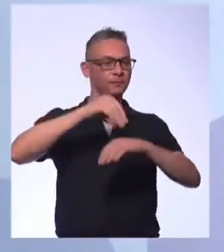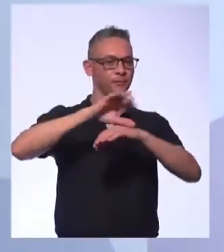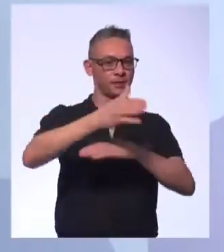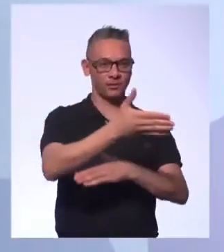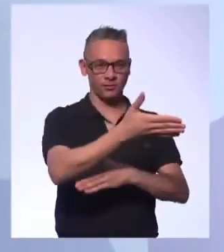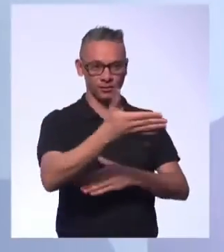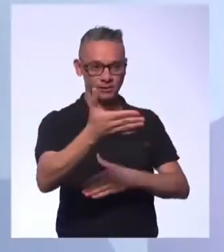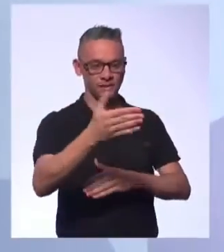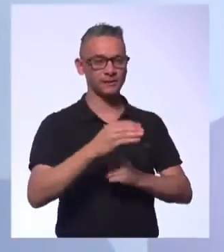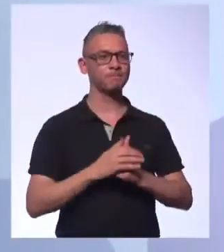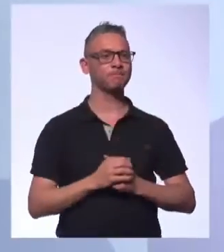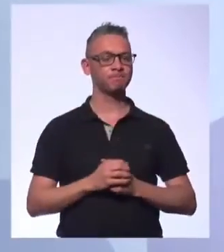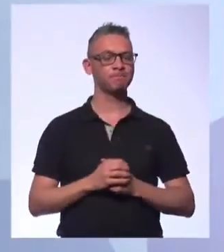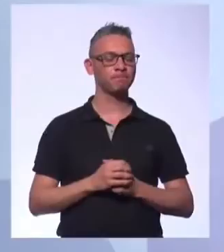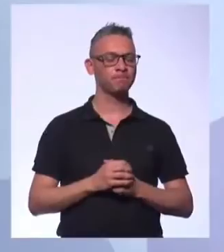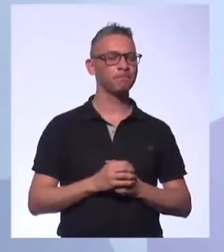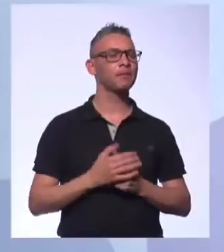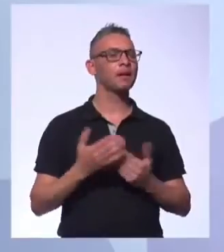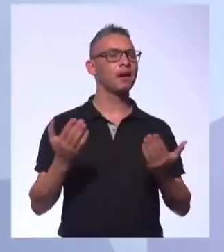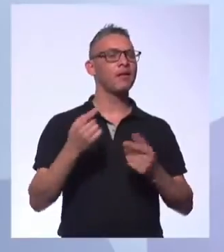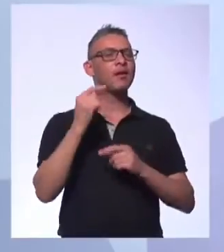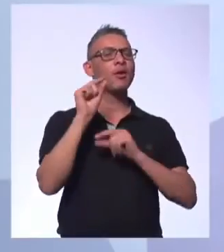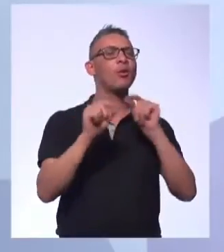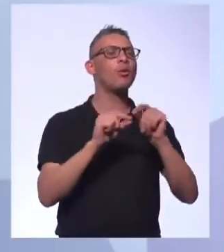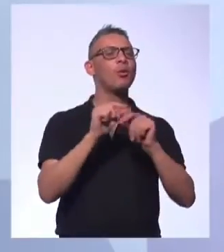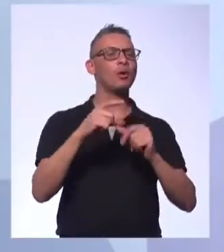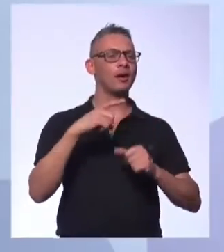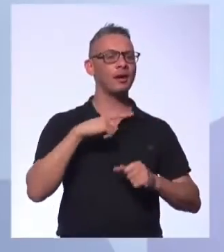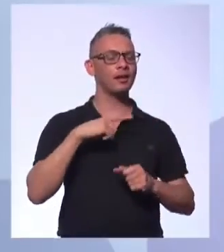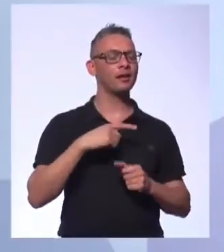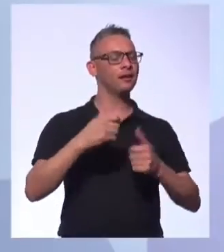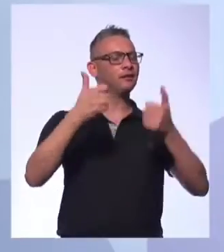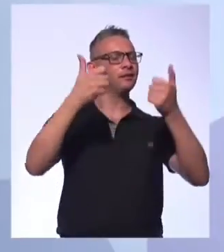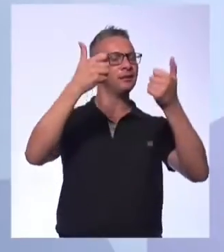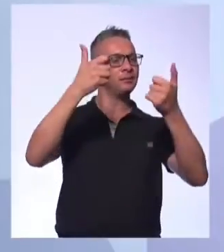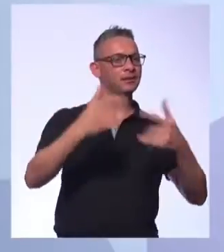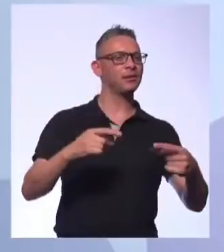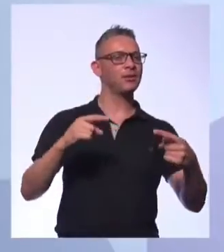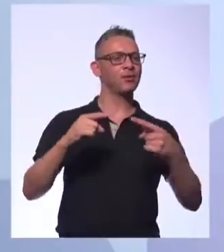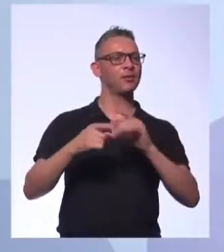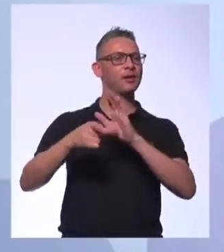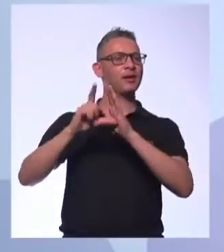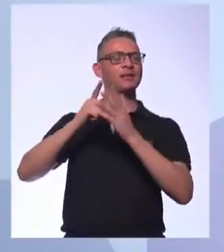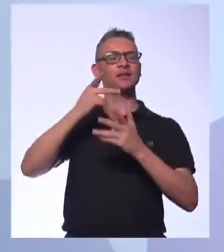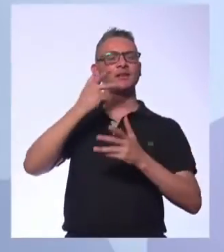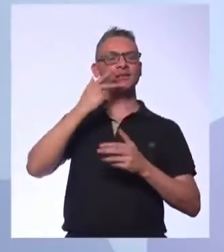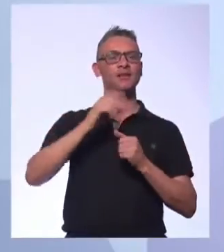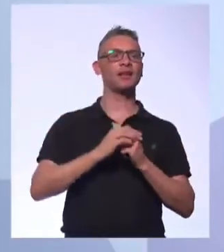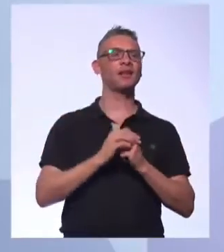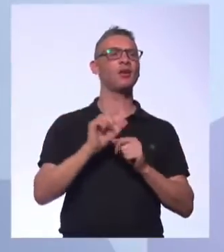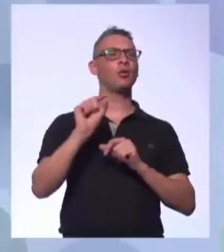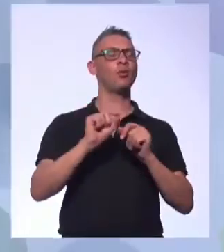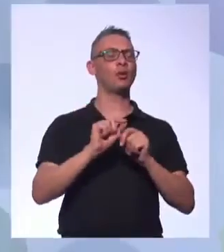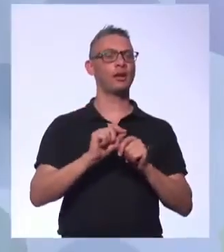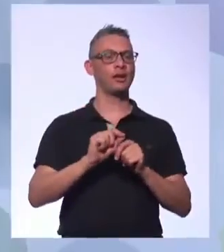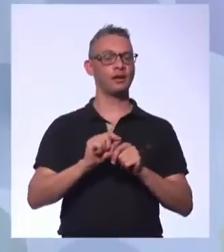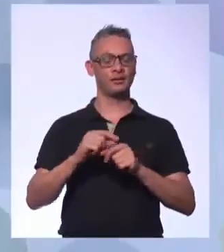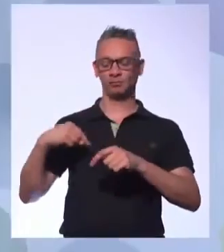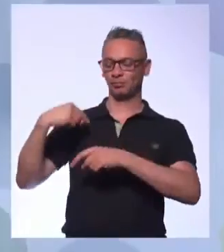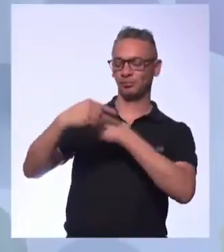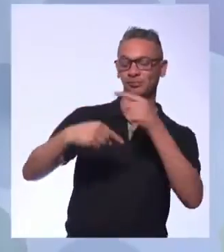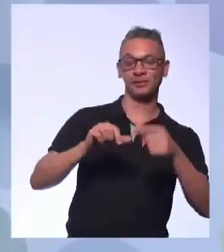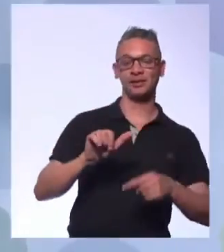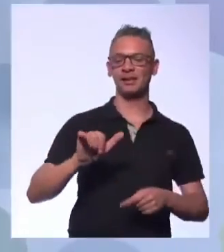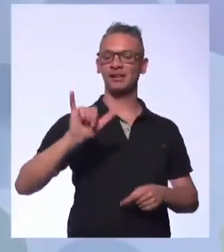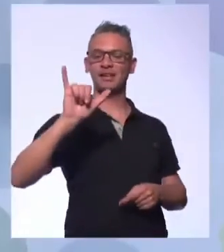vocês ao longo desses encontros, eu quero trazer aqui uma colocação em cima daquilo que a gente fala muito, geração Y, geração X,